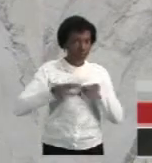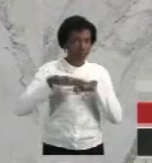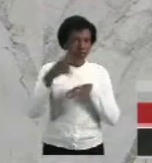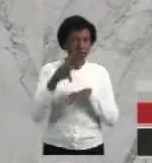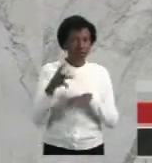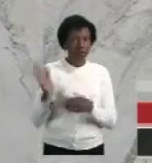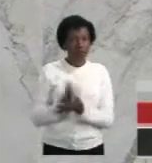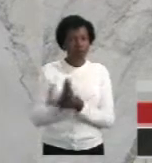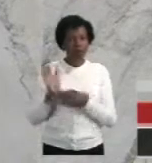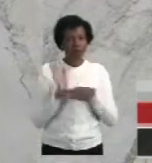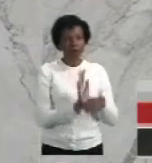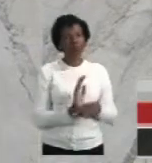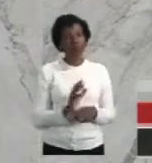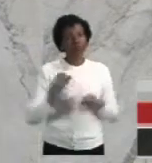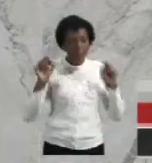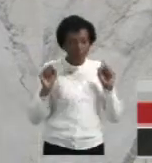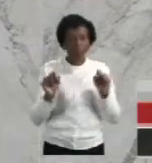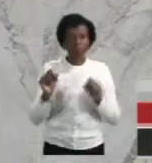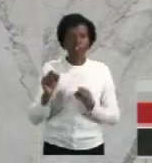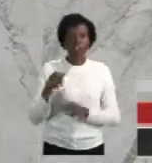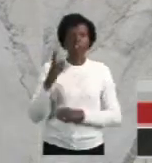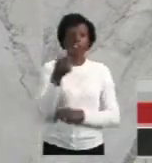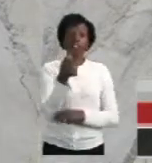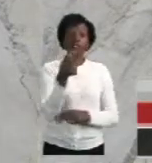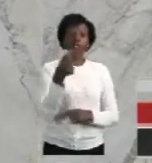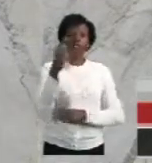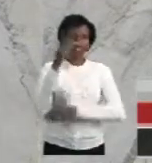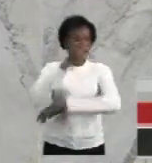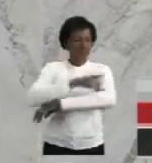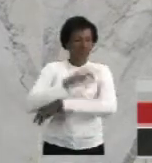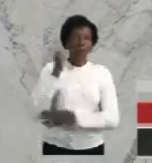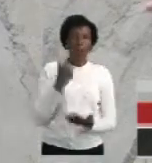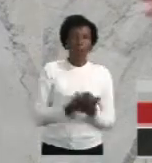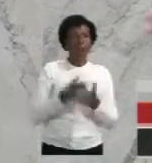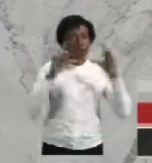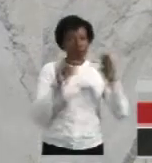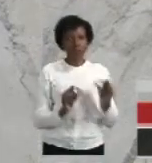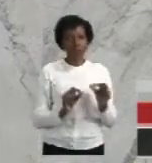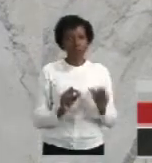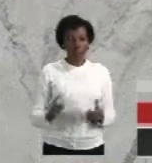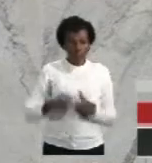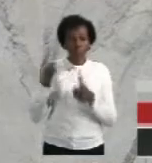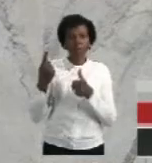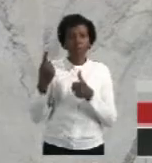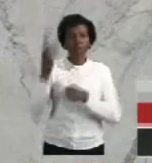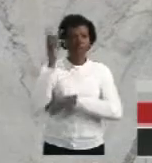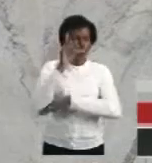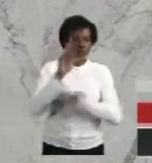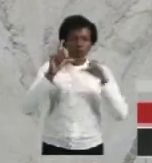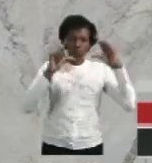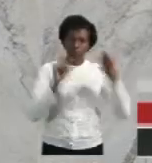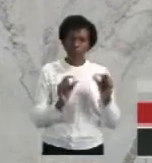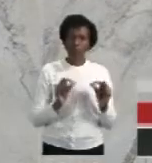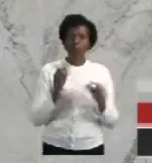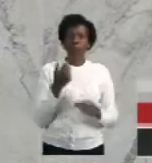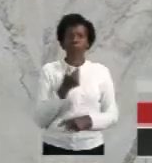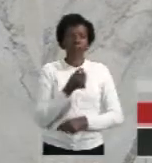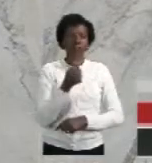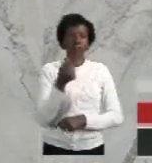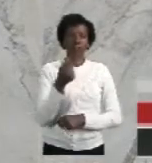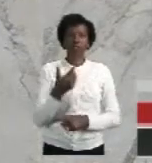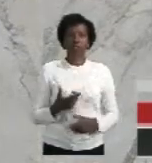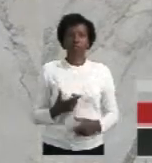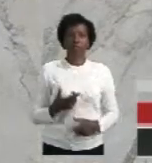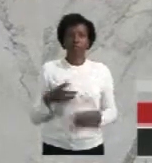que o senhor pode tomar. Abaixe os pedágios, saia na frente. Os pedágios, pedágios, as concessionárias ganham